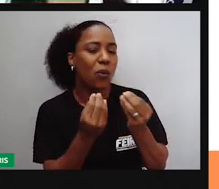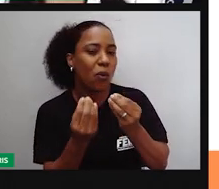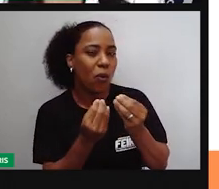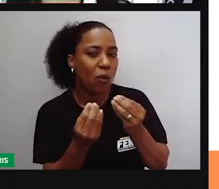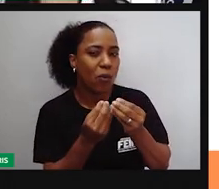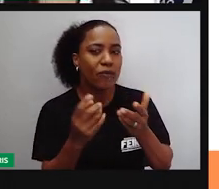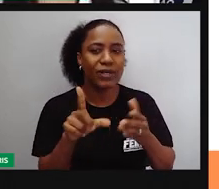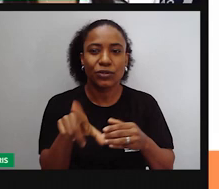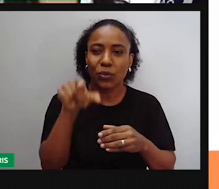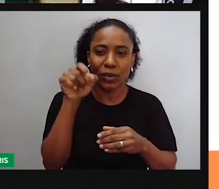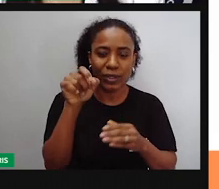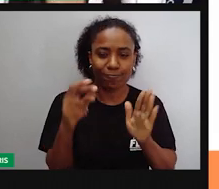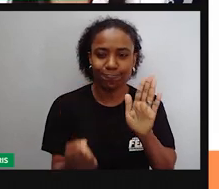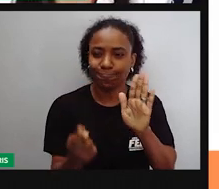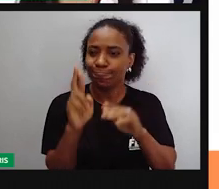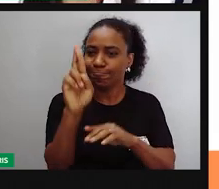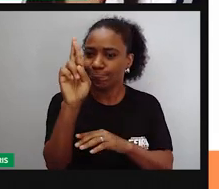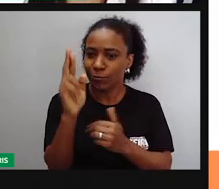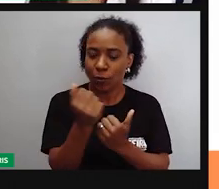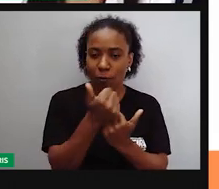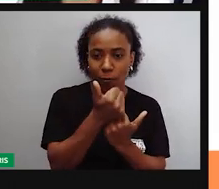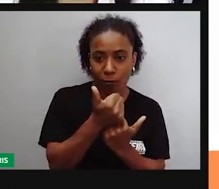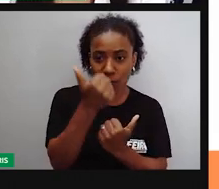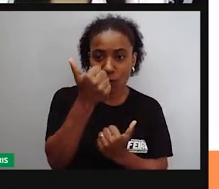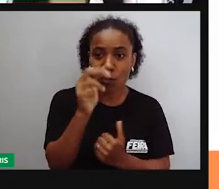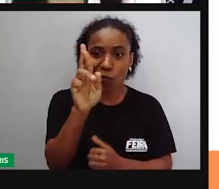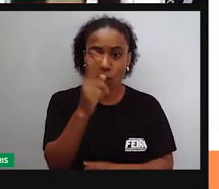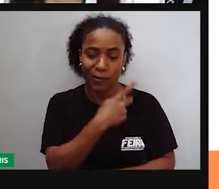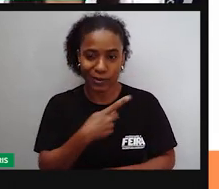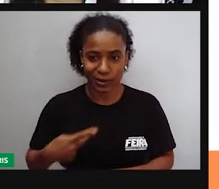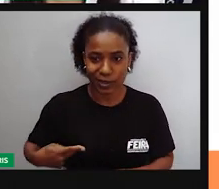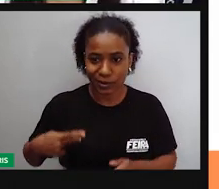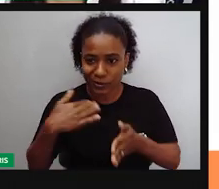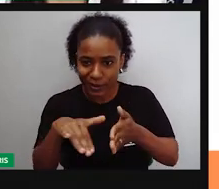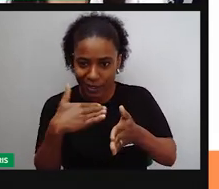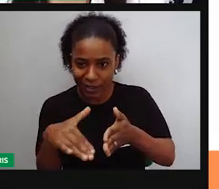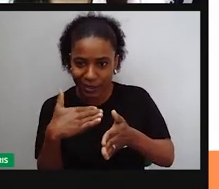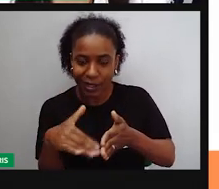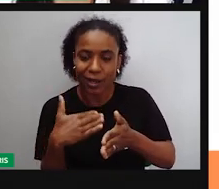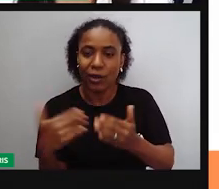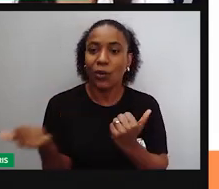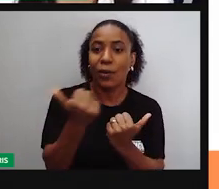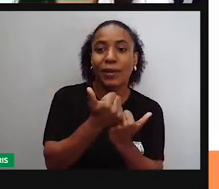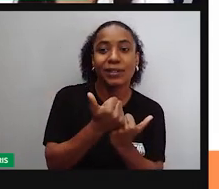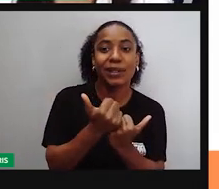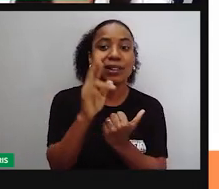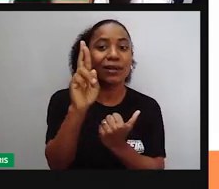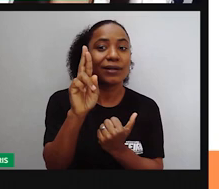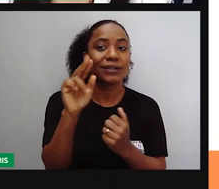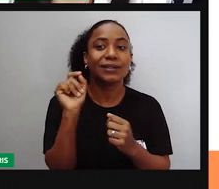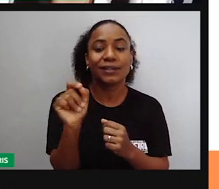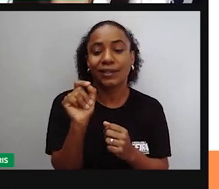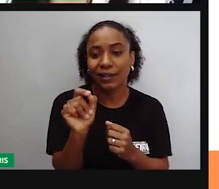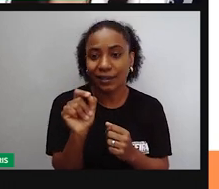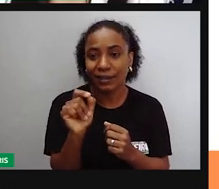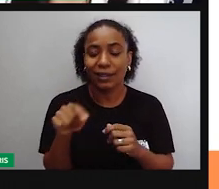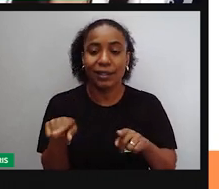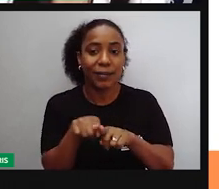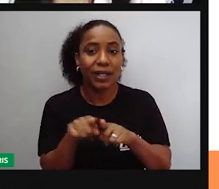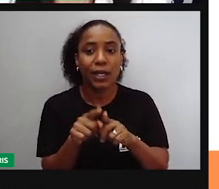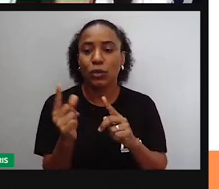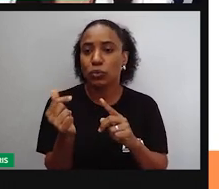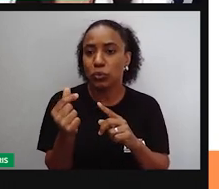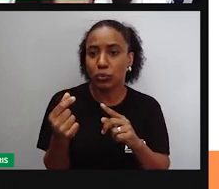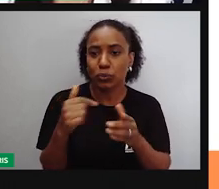né? Para determinar quem é o presidente, quem é o secretário, quem vai ser o vice, quem é o tesoureiro. Então tem toda